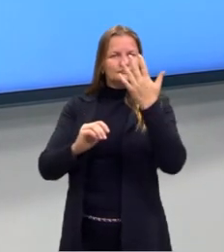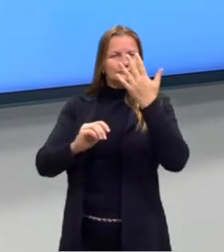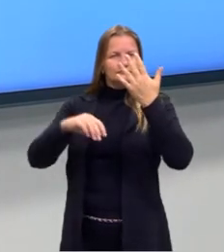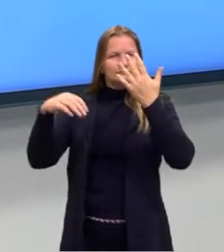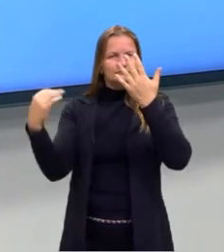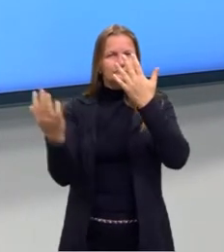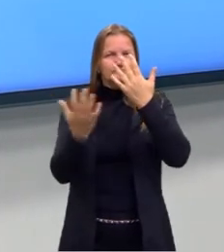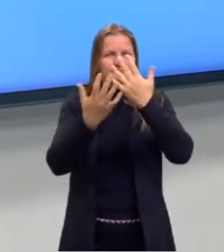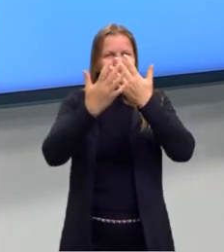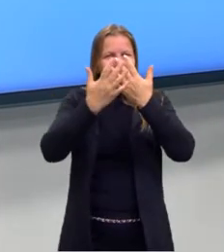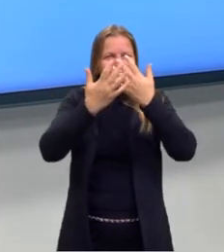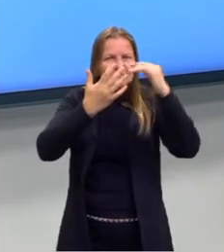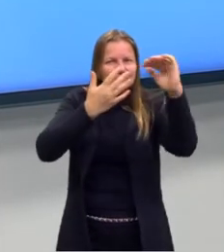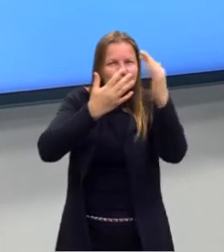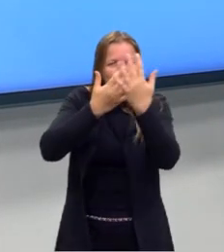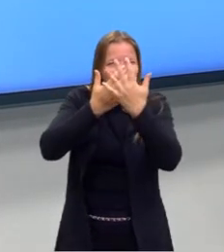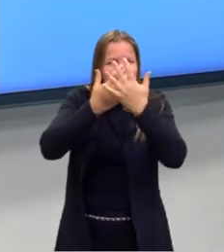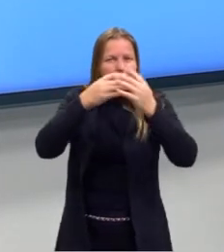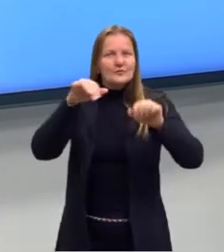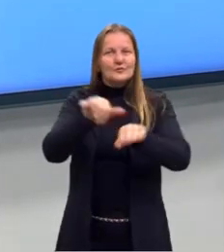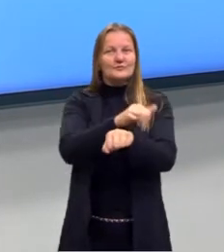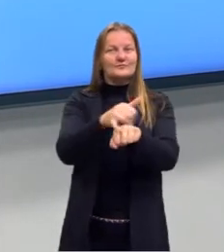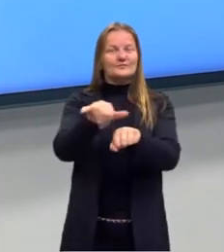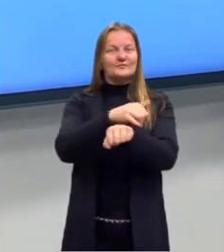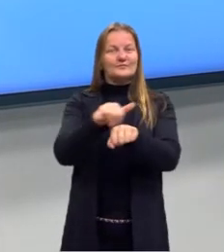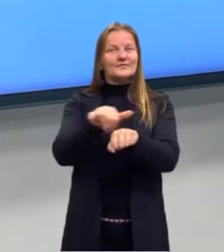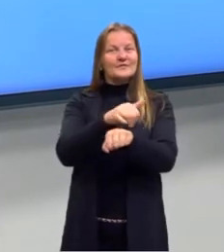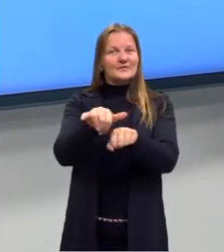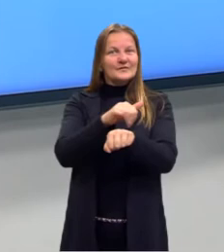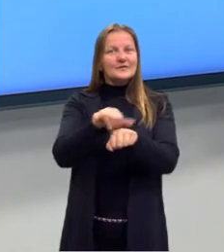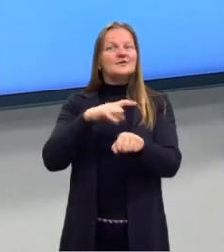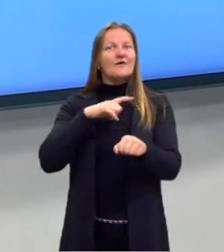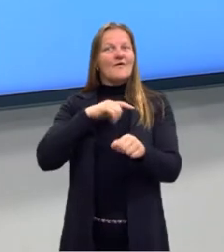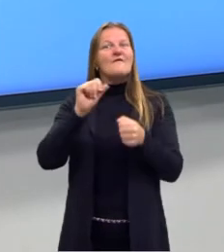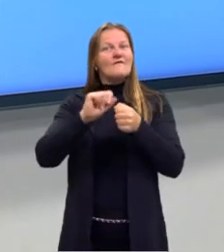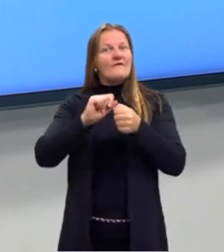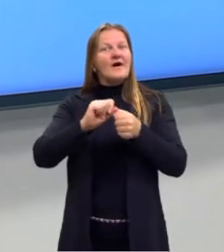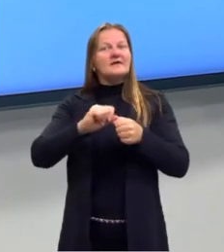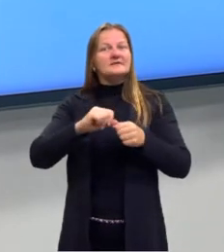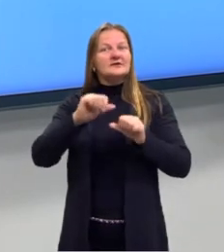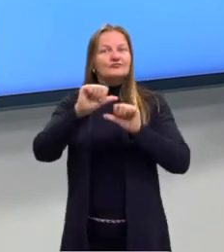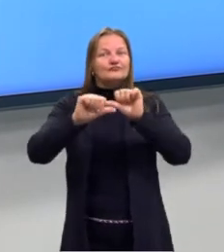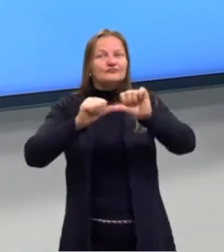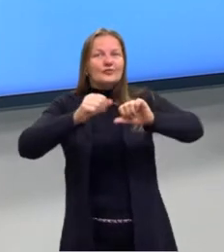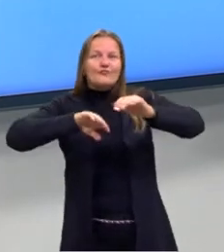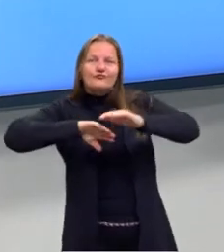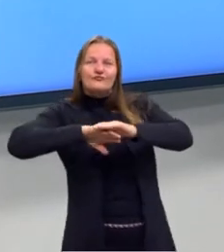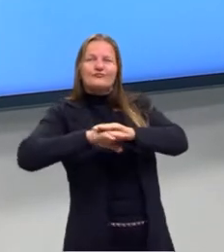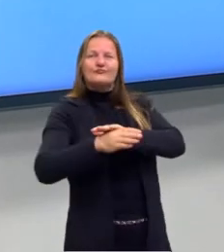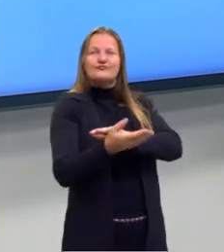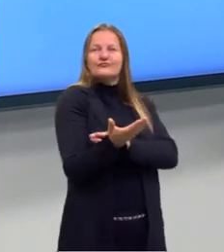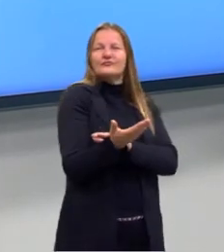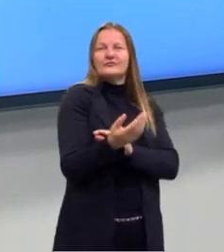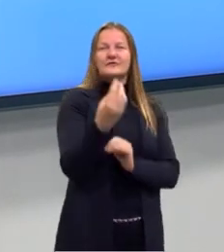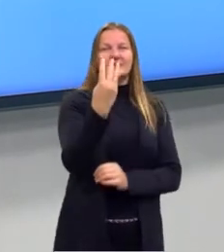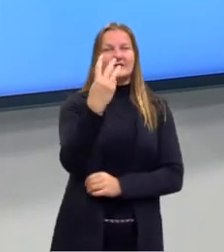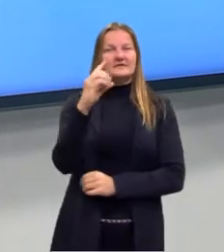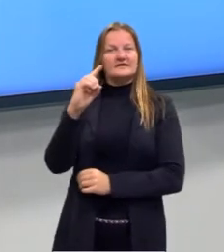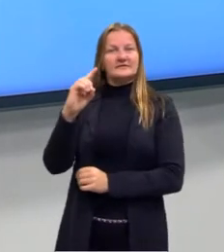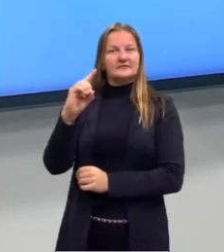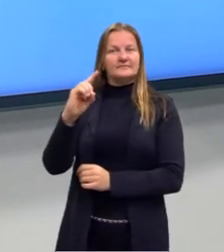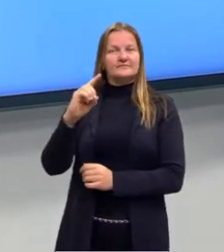existem ali técnicas ou até as câmeras que já fazem essa transformação para as três dimensões,